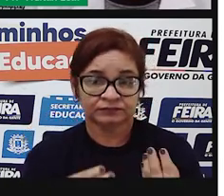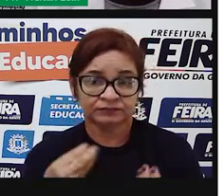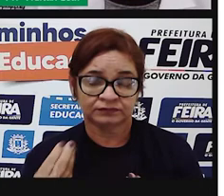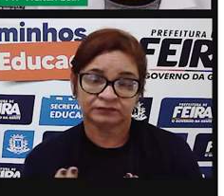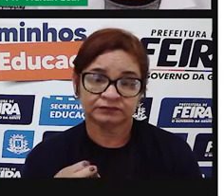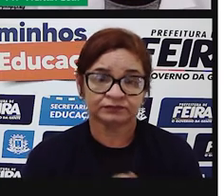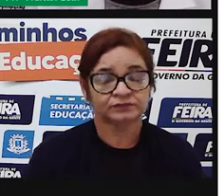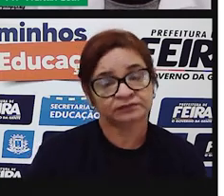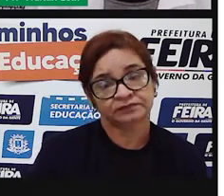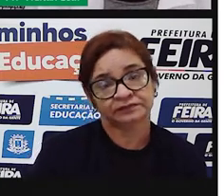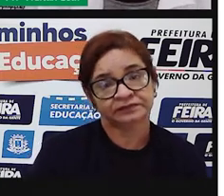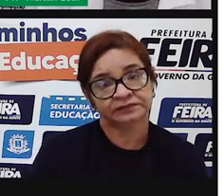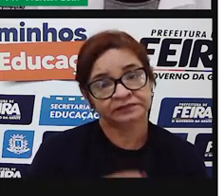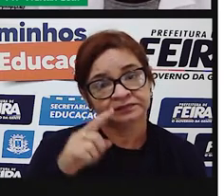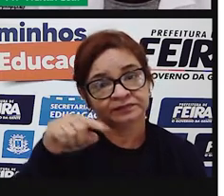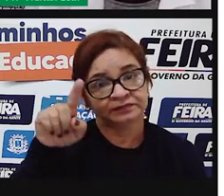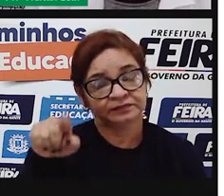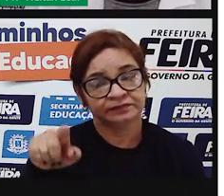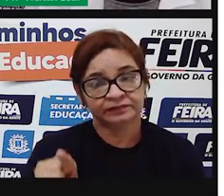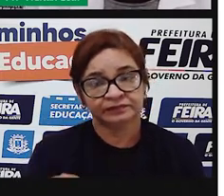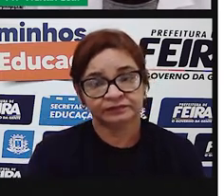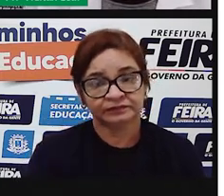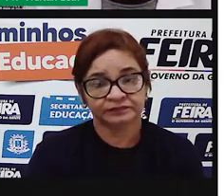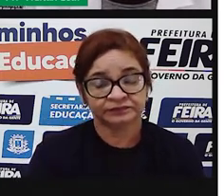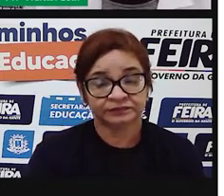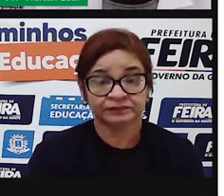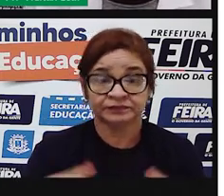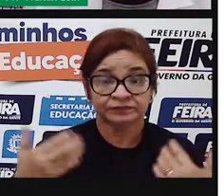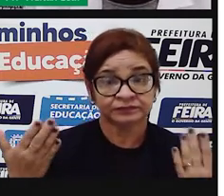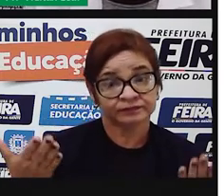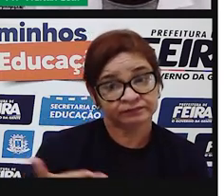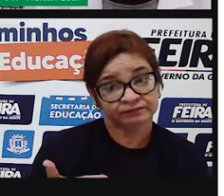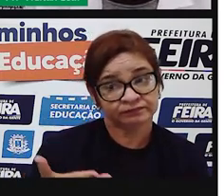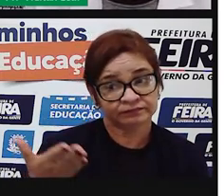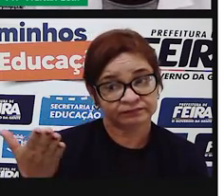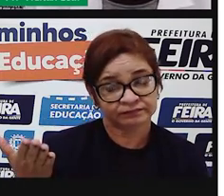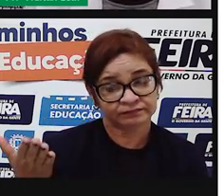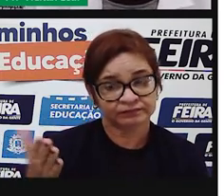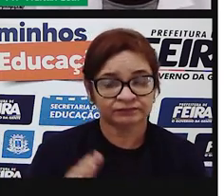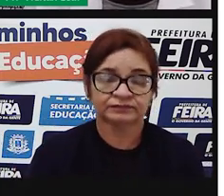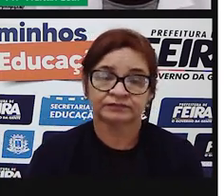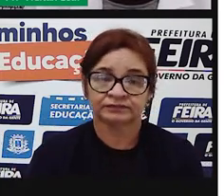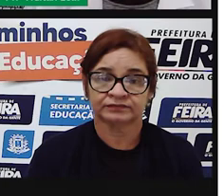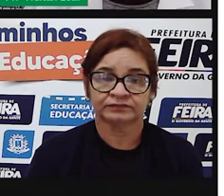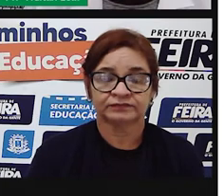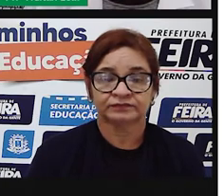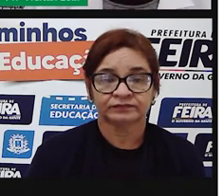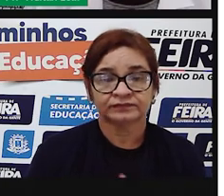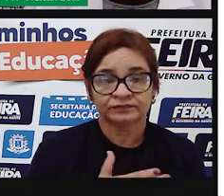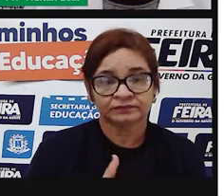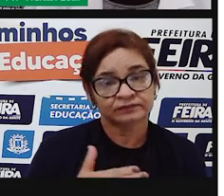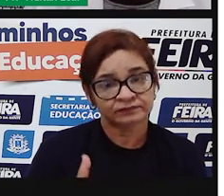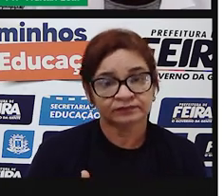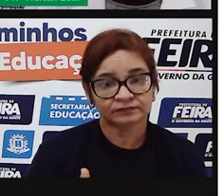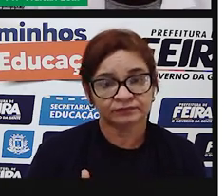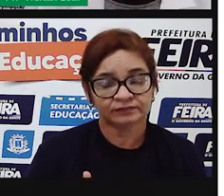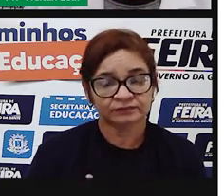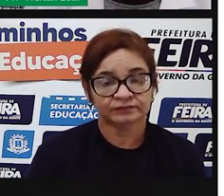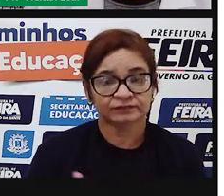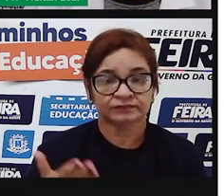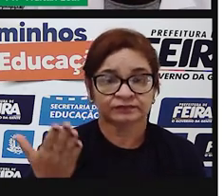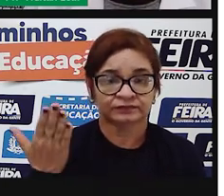acentuação e ortografia. No nosso caso, a pontuação. Então, vamos continuar a aula anterior.